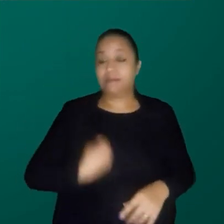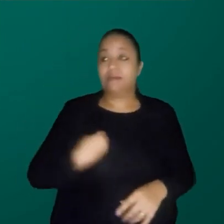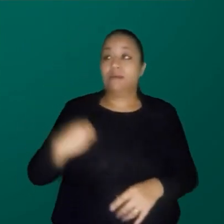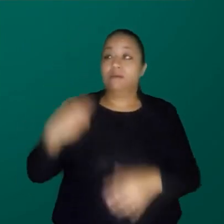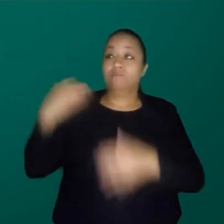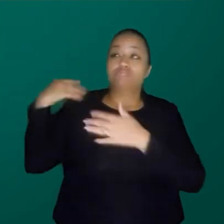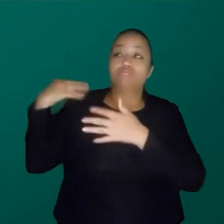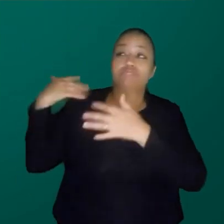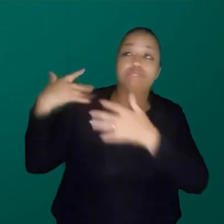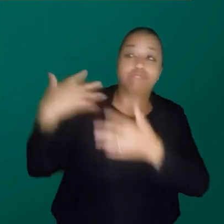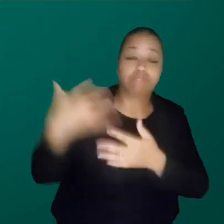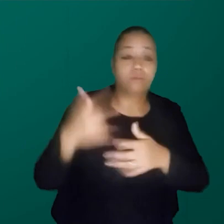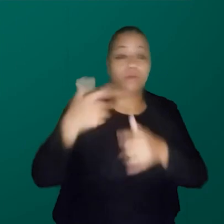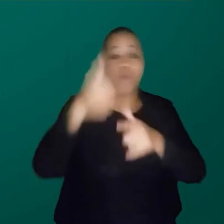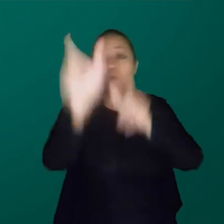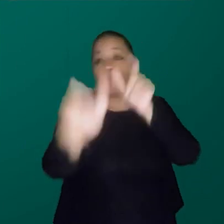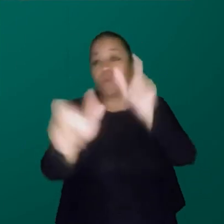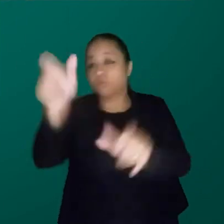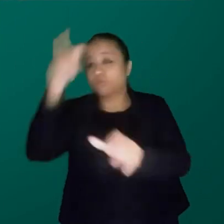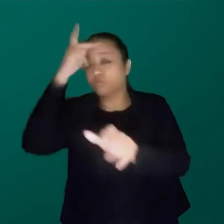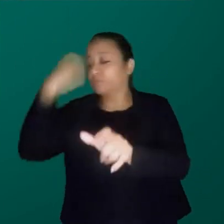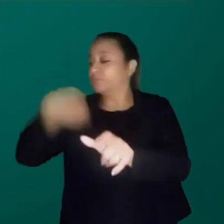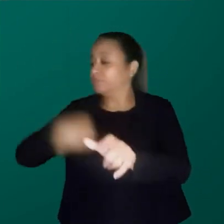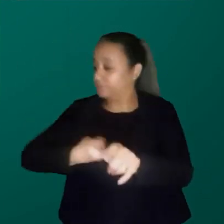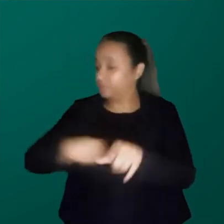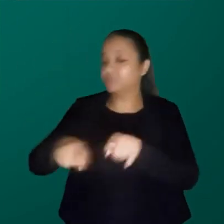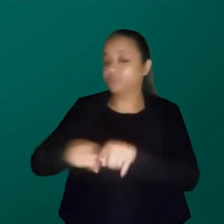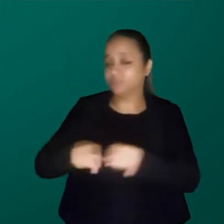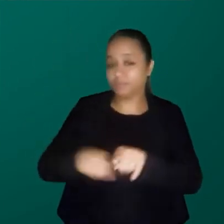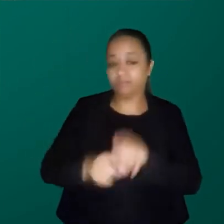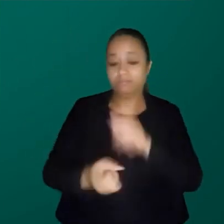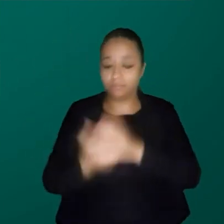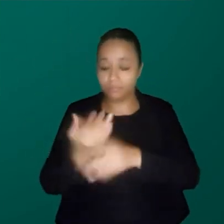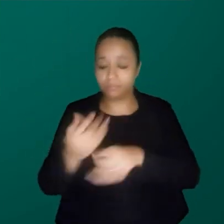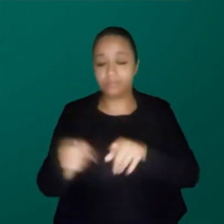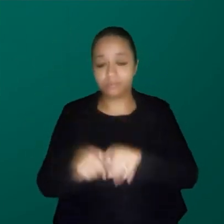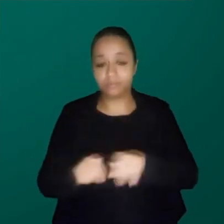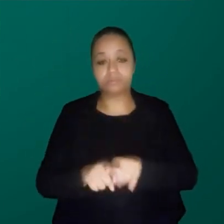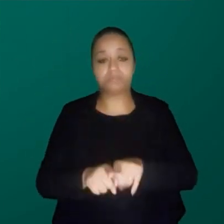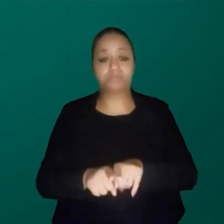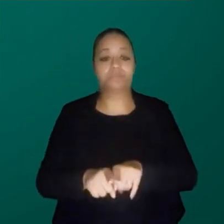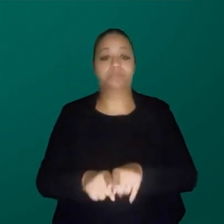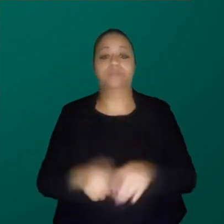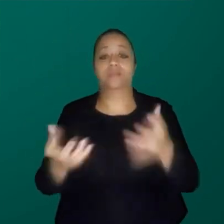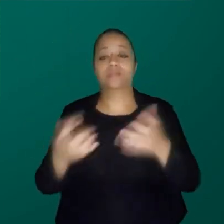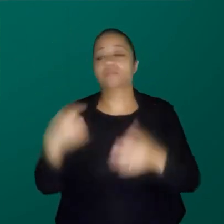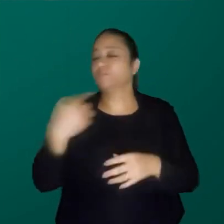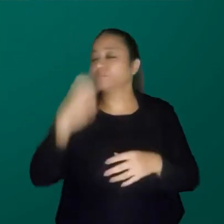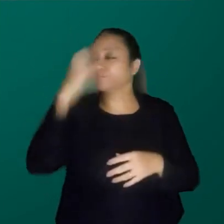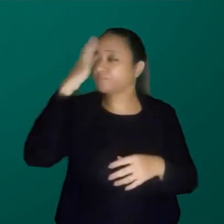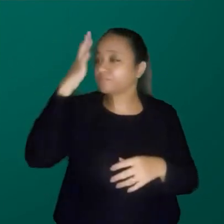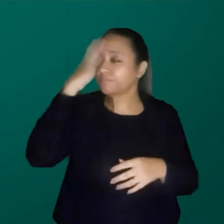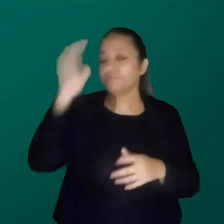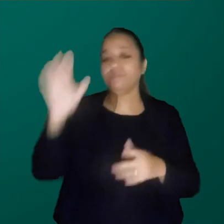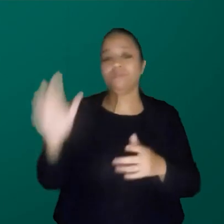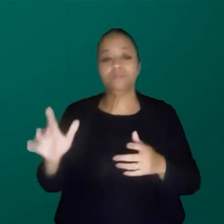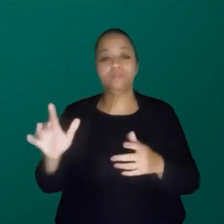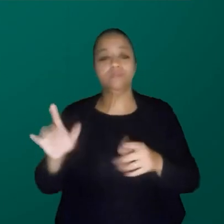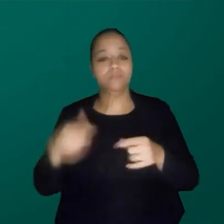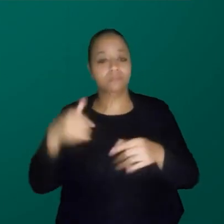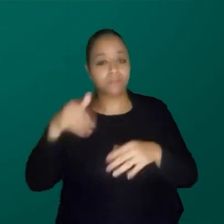as outras pessoas existem. Então, eu queria que a gente pensasse um pouco disso